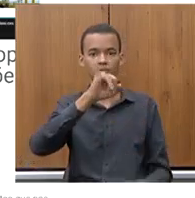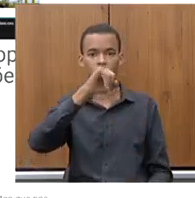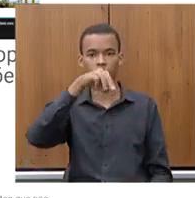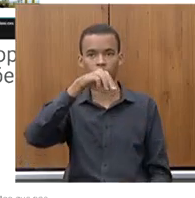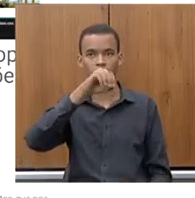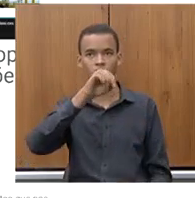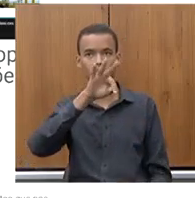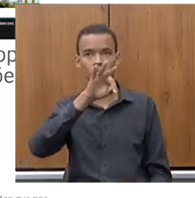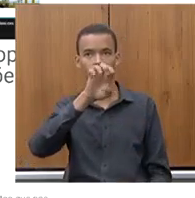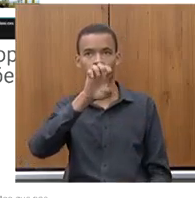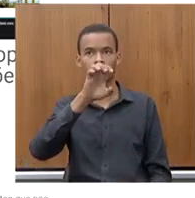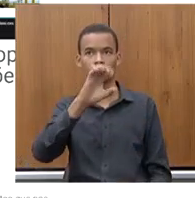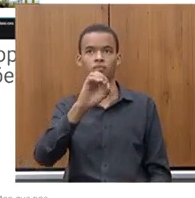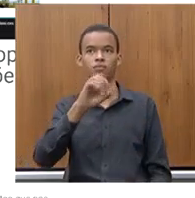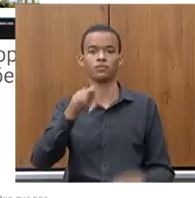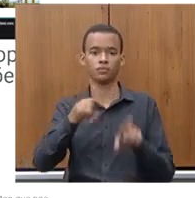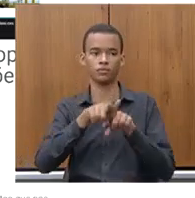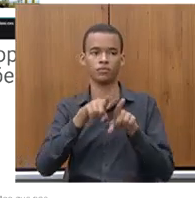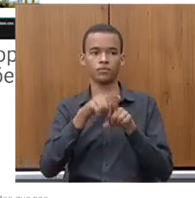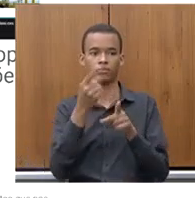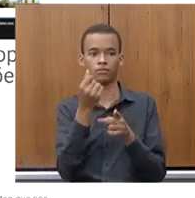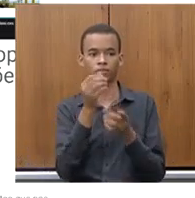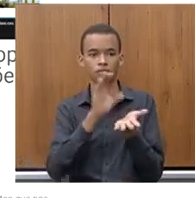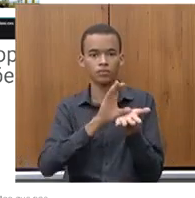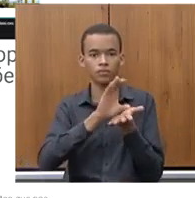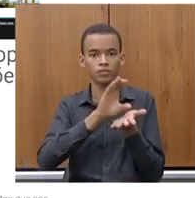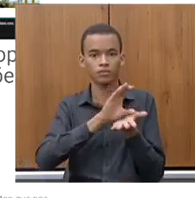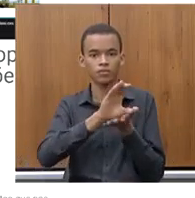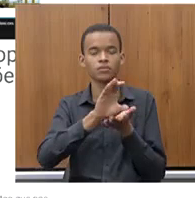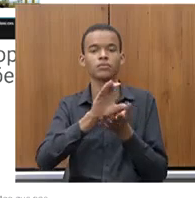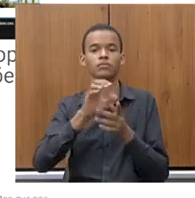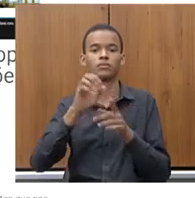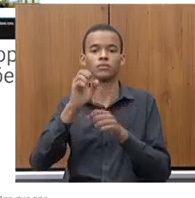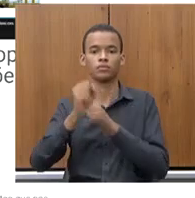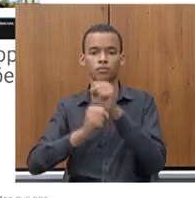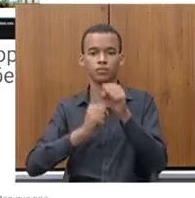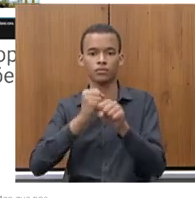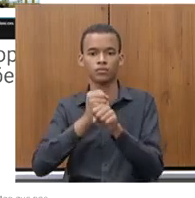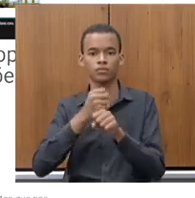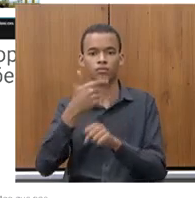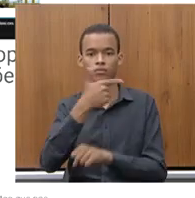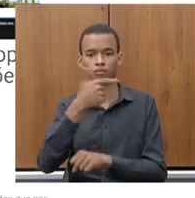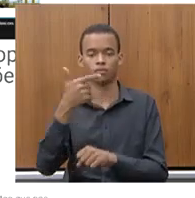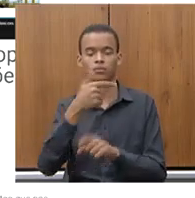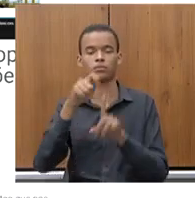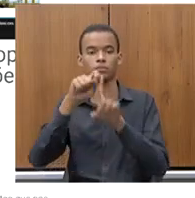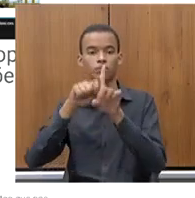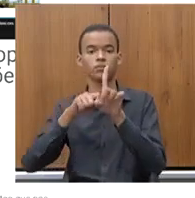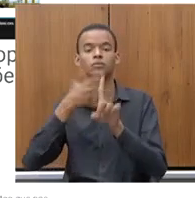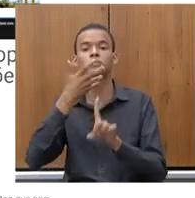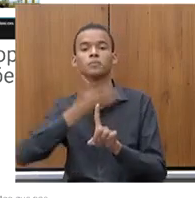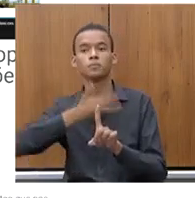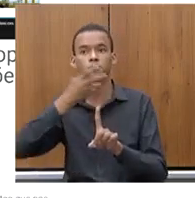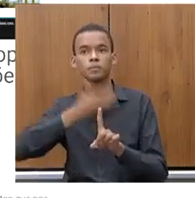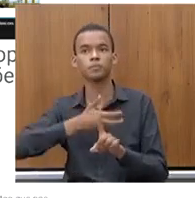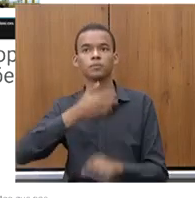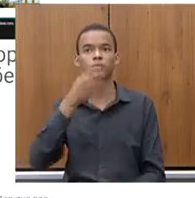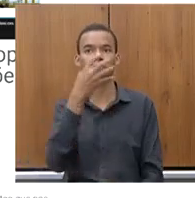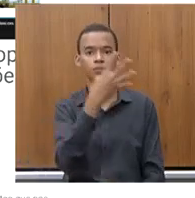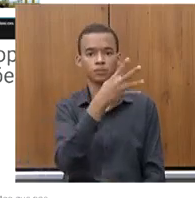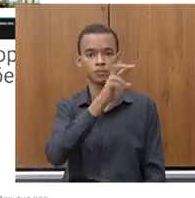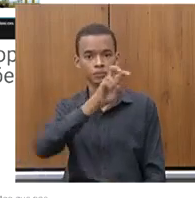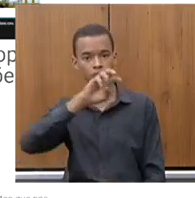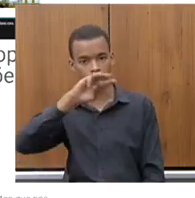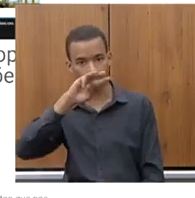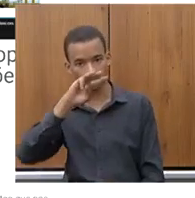concluída agora será concluída dia 22 de dezembro em dezembro de 22 e cerca de 45 milhões